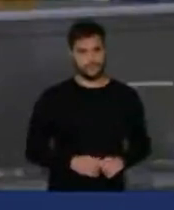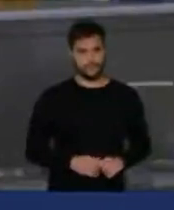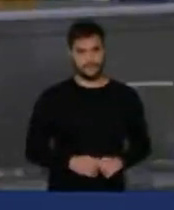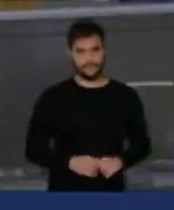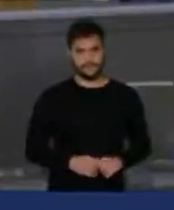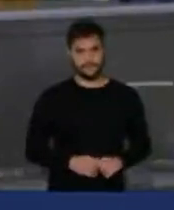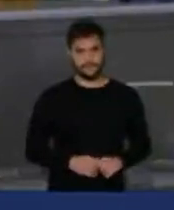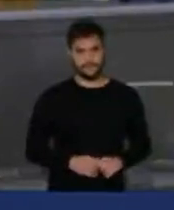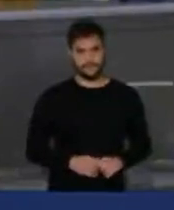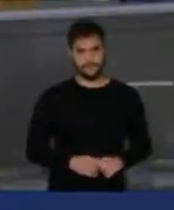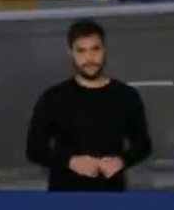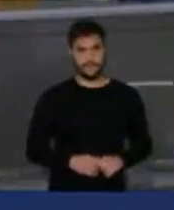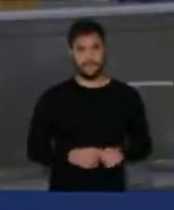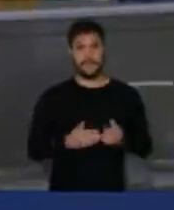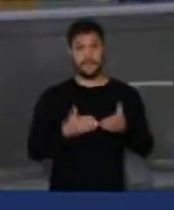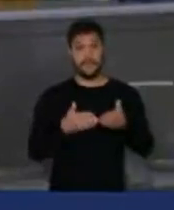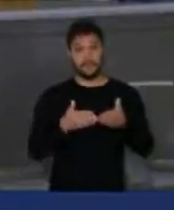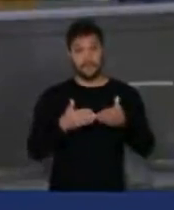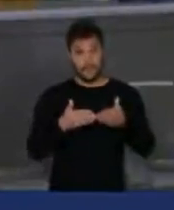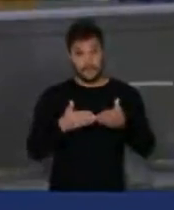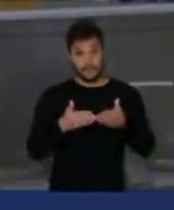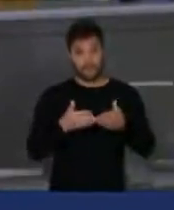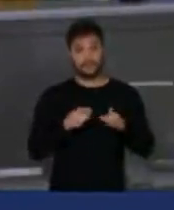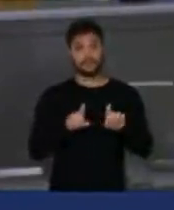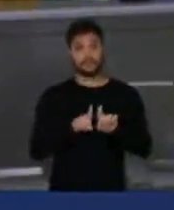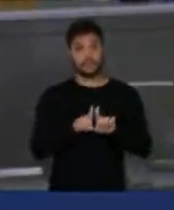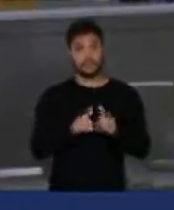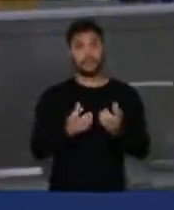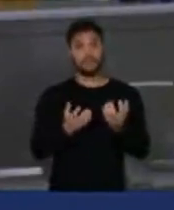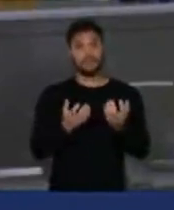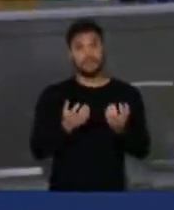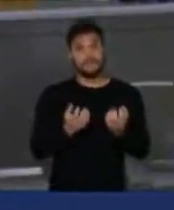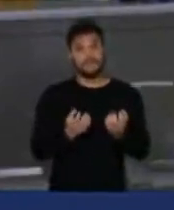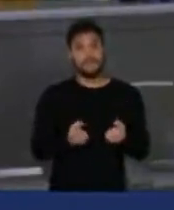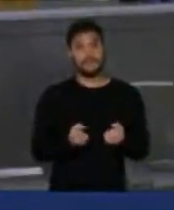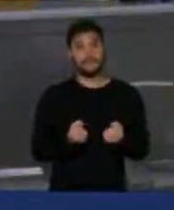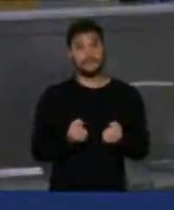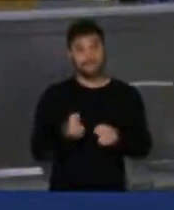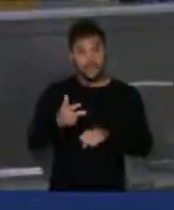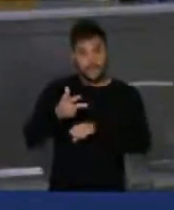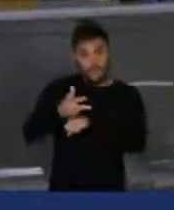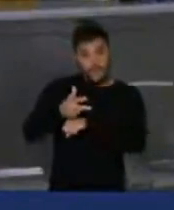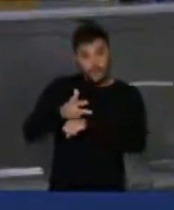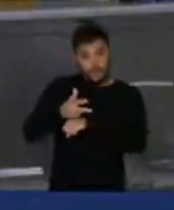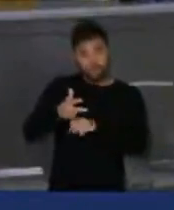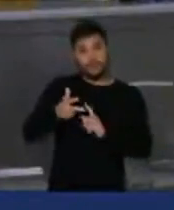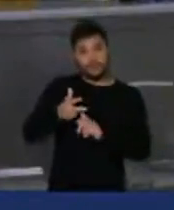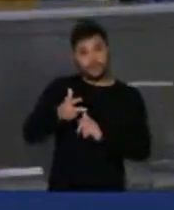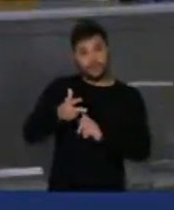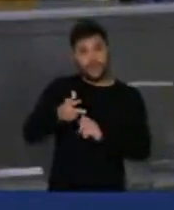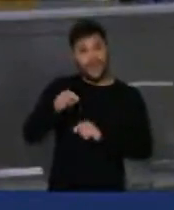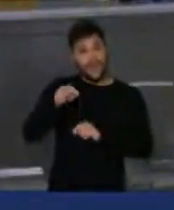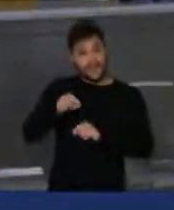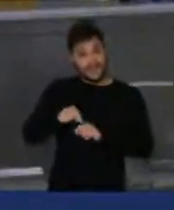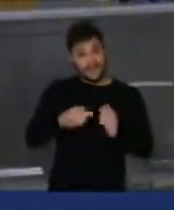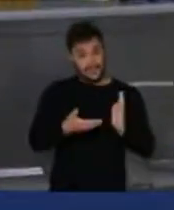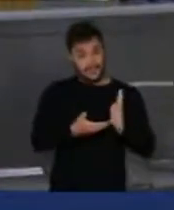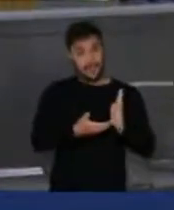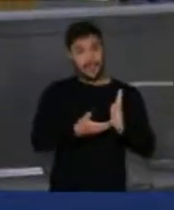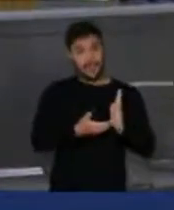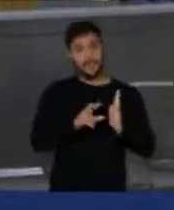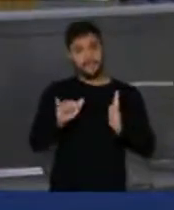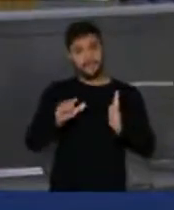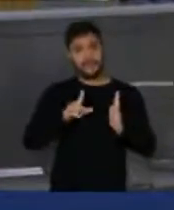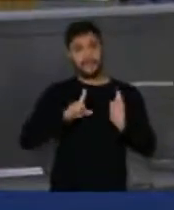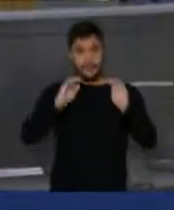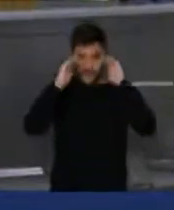Peço, inclusive, que possamos ter o vídeo, porque aqui nesta casa haverá respeito.